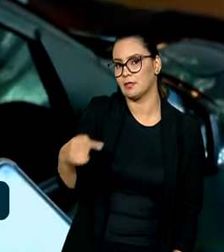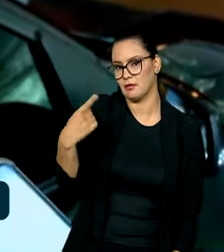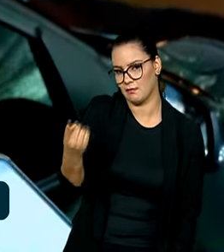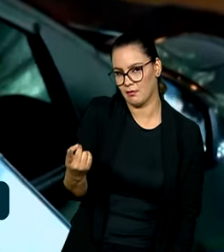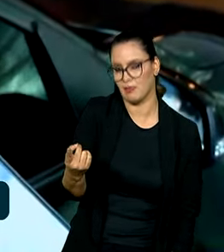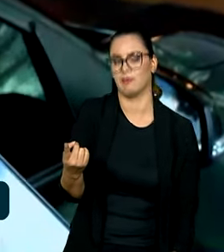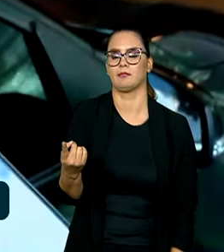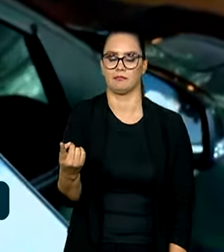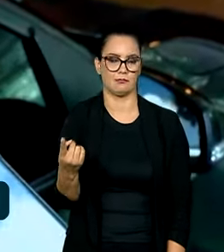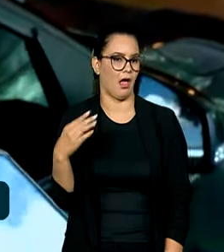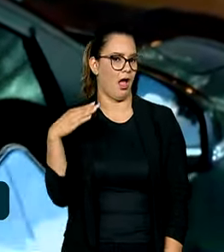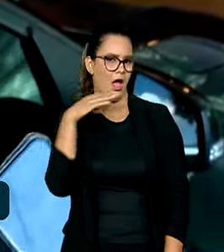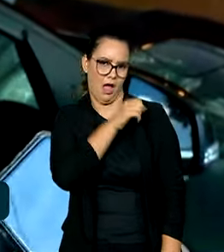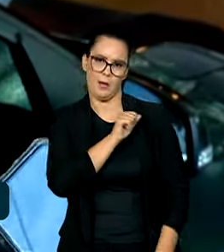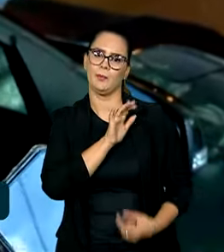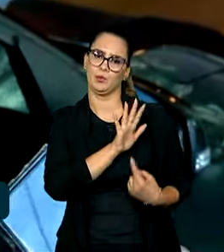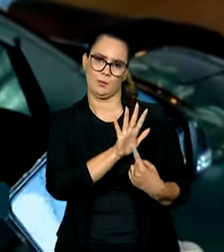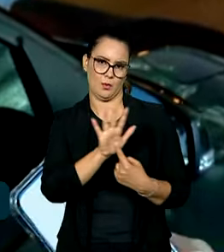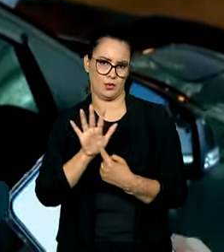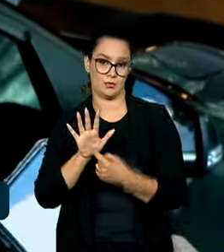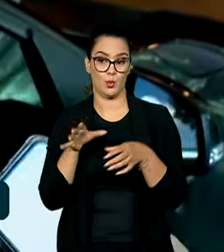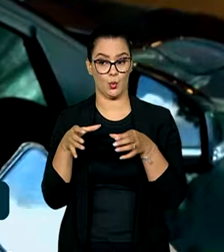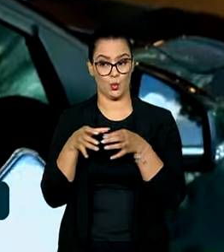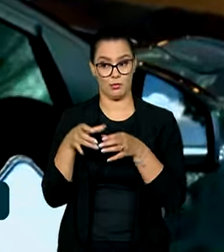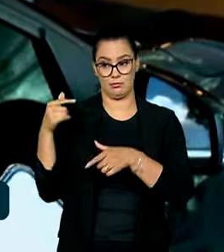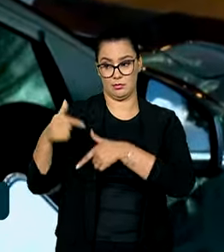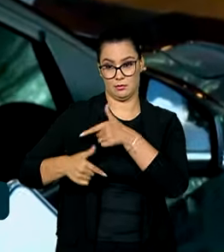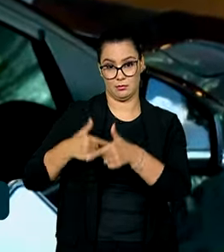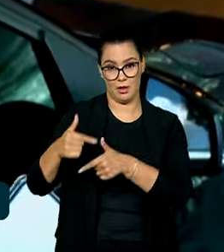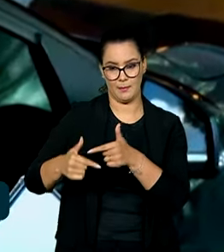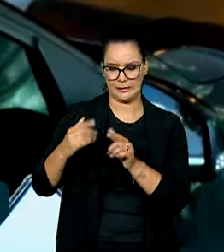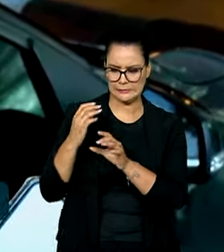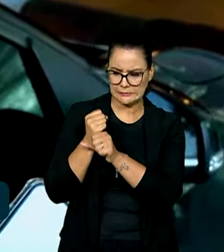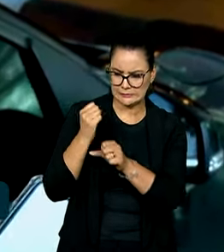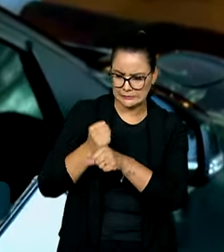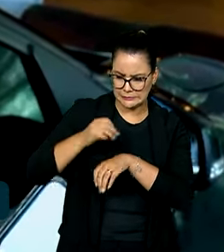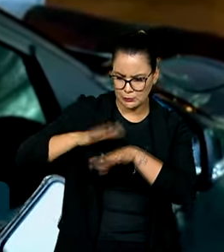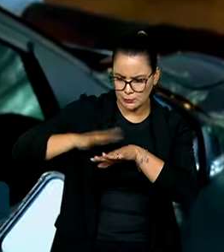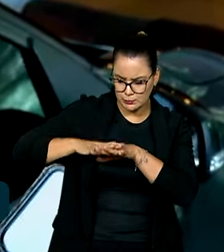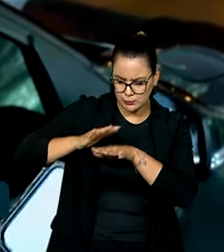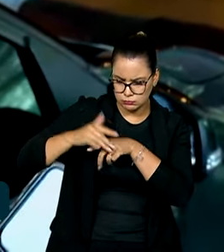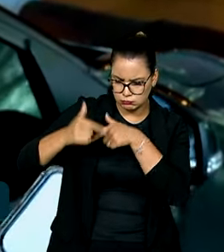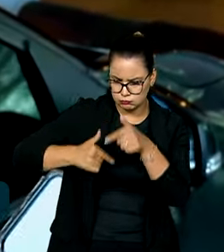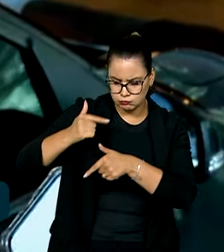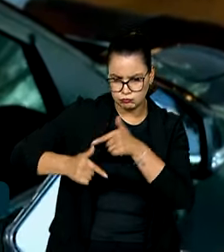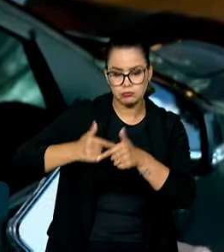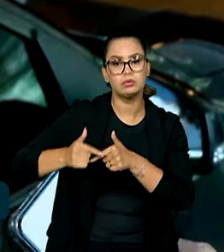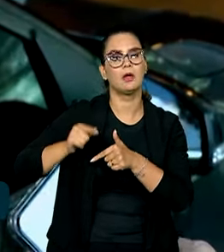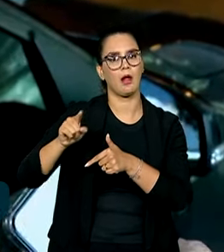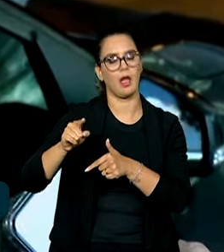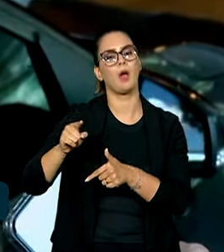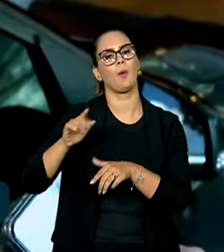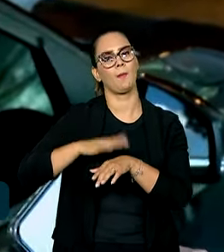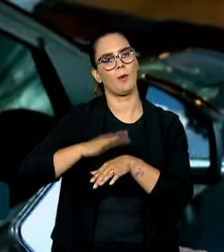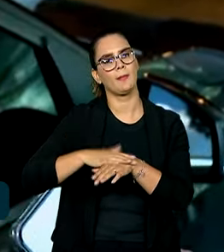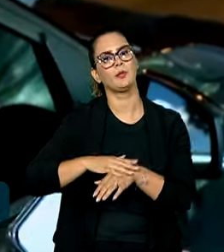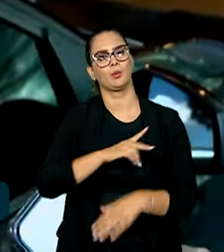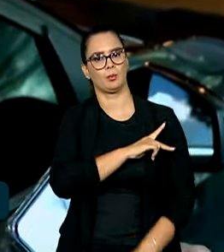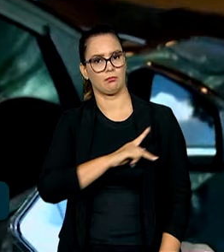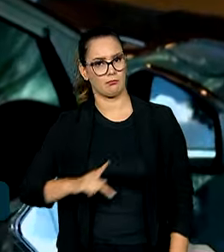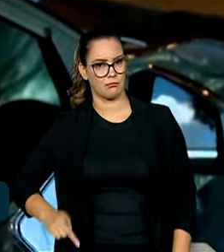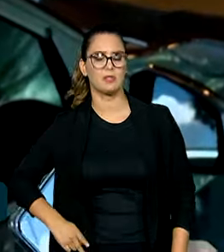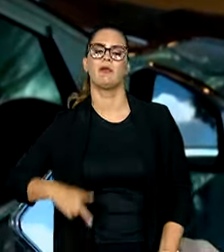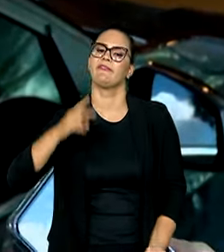apresentar o quanto antes. As equipes estão trabalhando nos cálculos já há algum tempo, desde que o presidente validou,